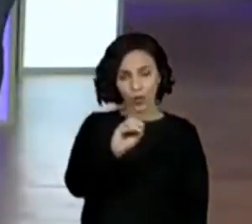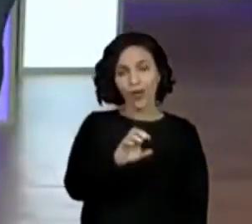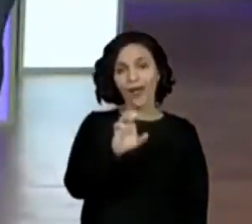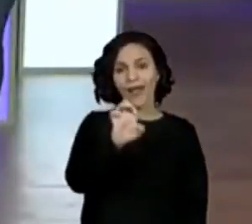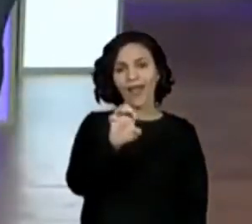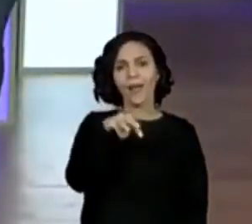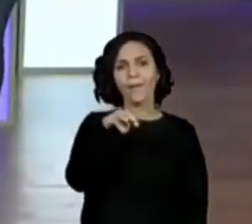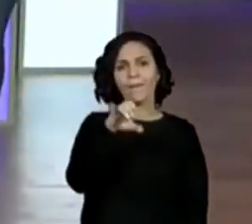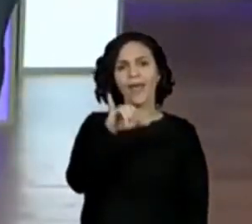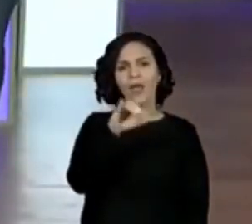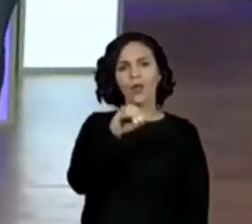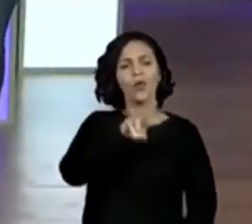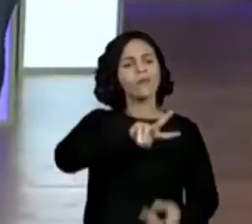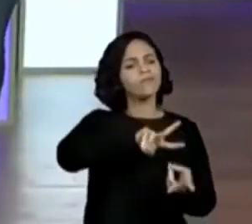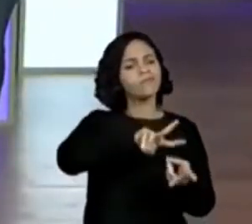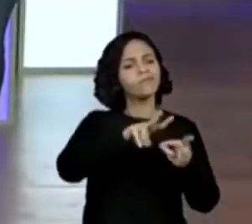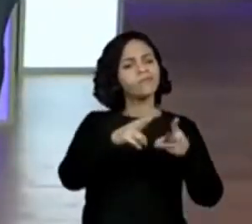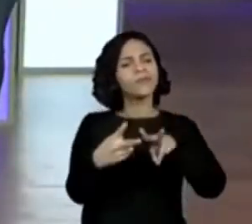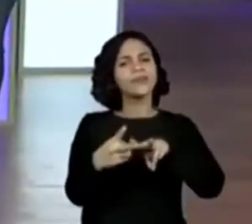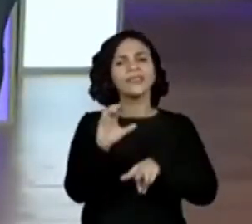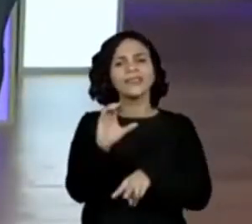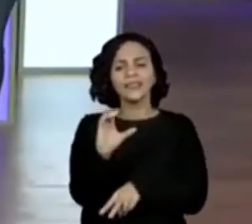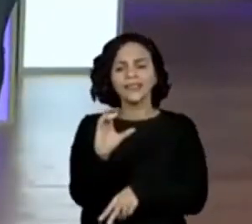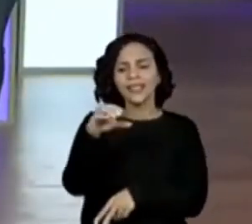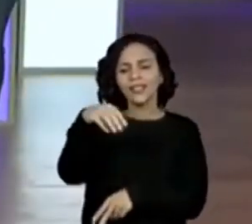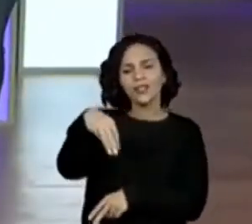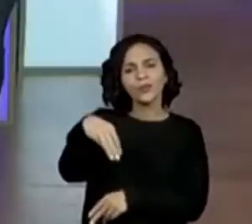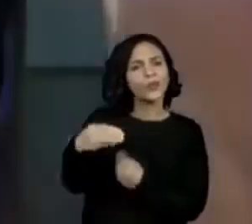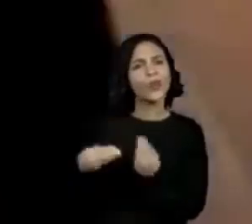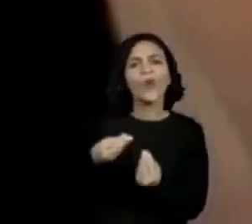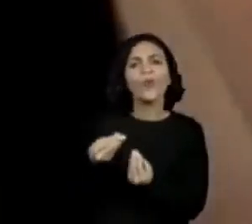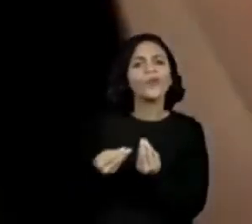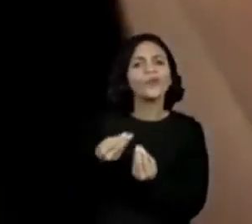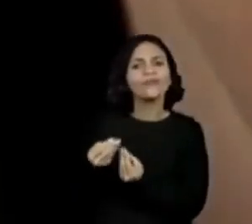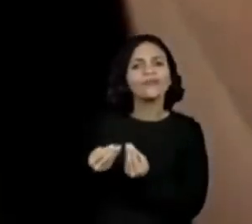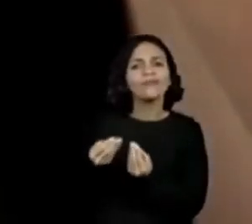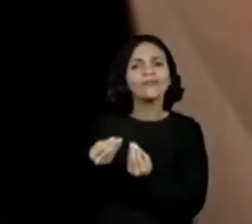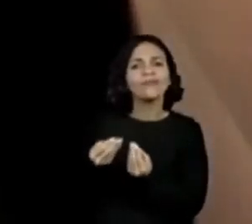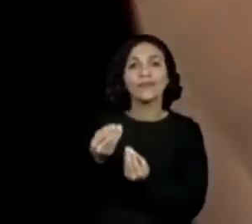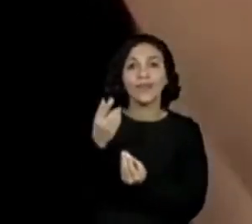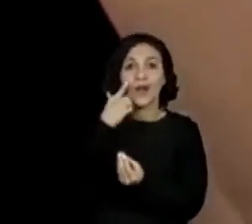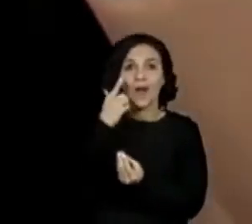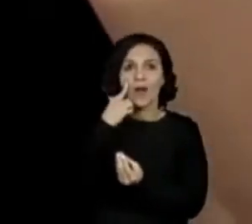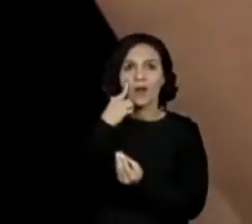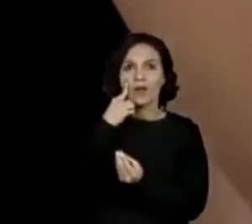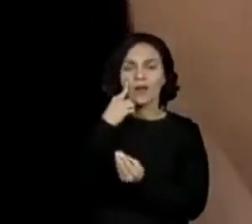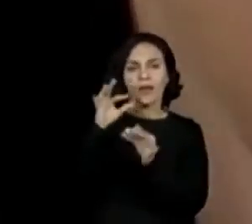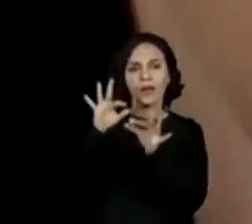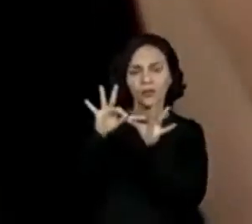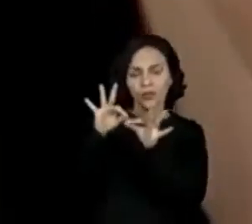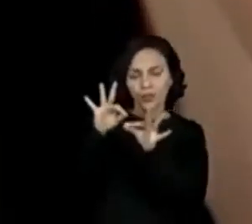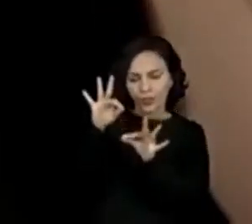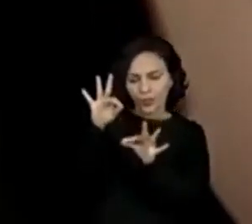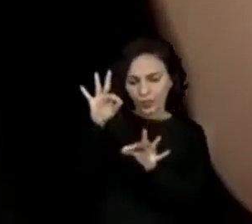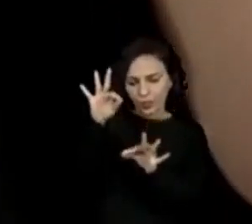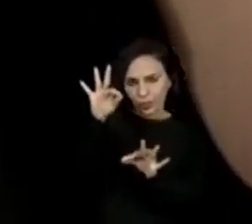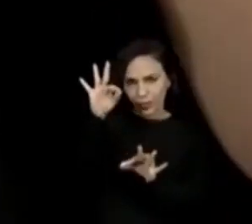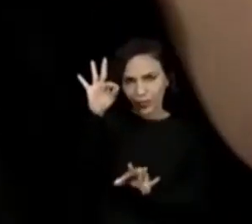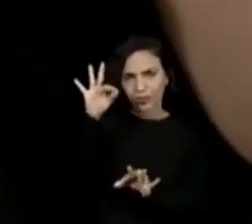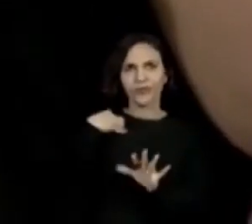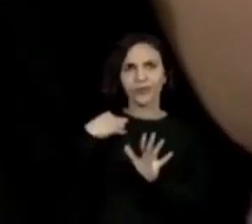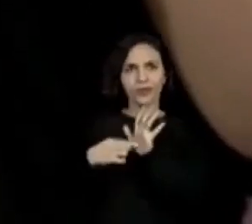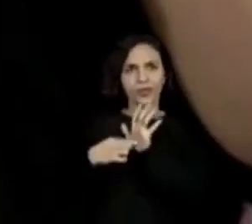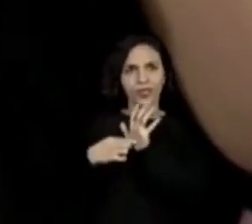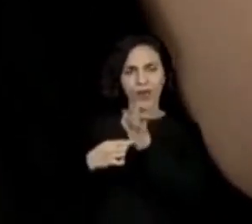Ó, vou descendo aqui para vocês verem. Vou ver se dá, né? Ó, vou subindo, vou mostrar para